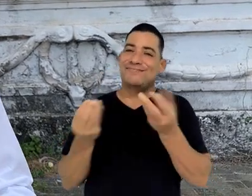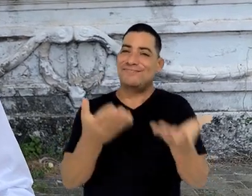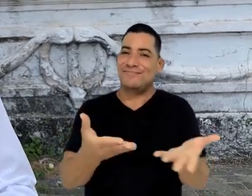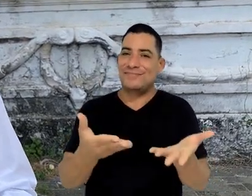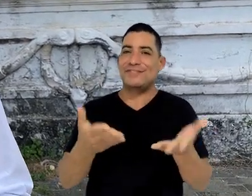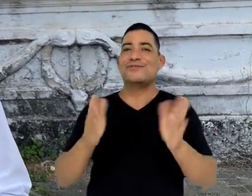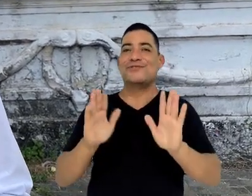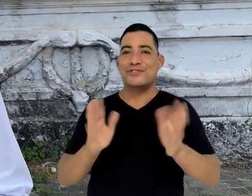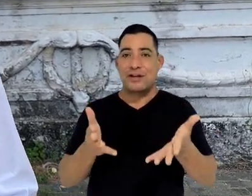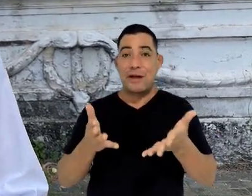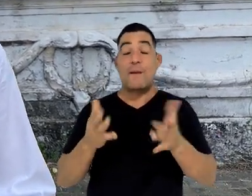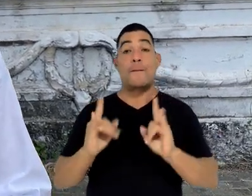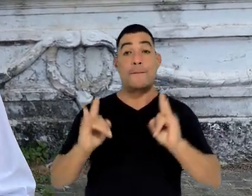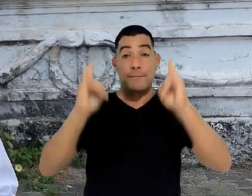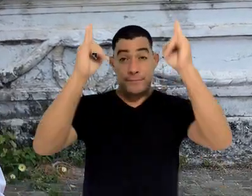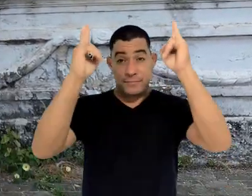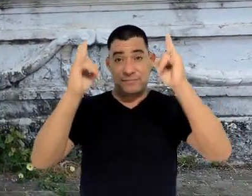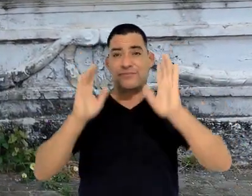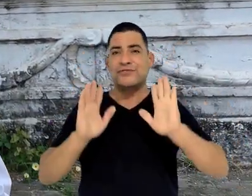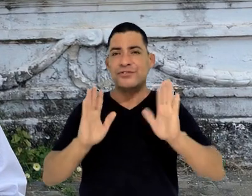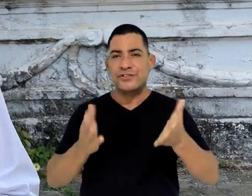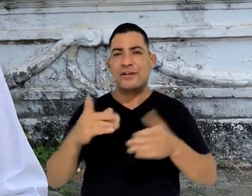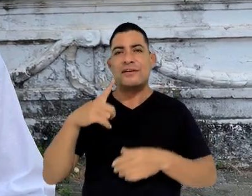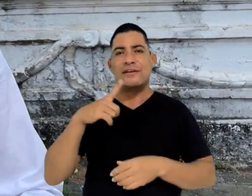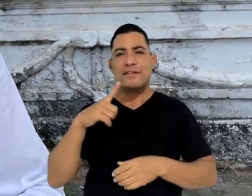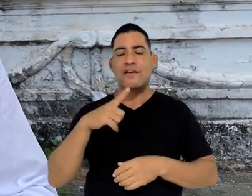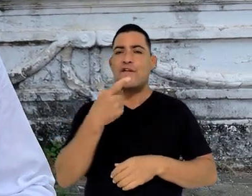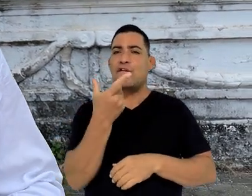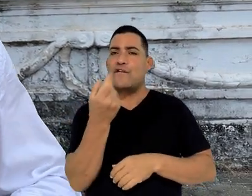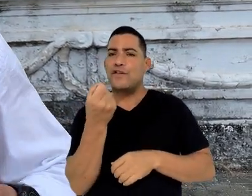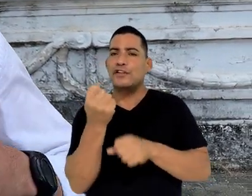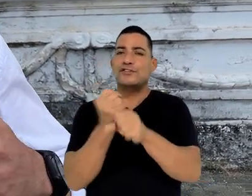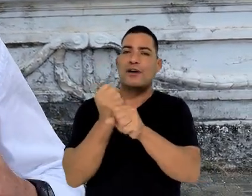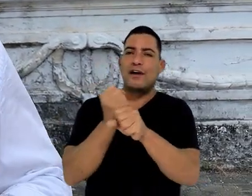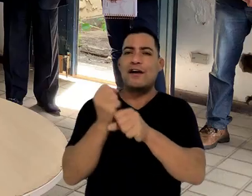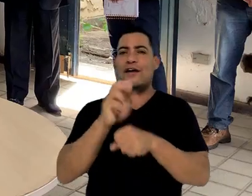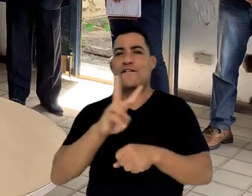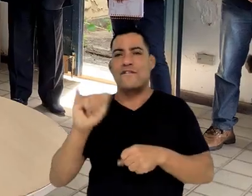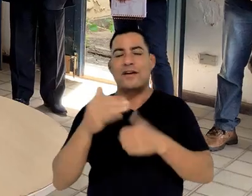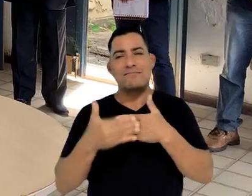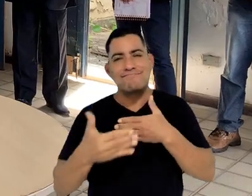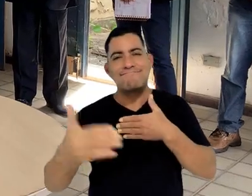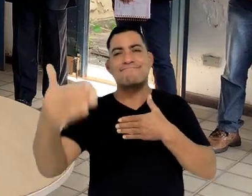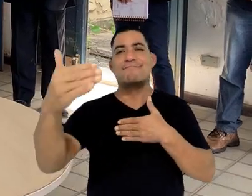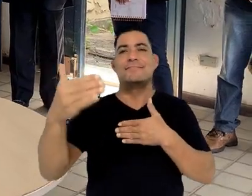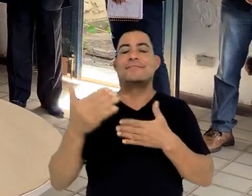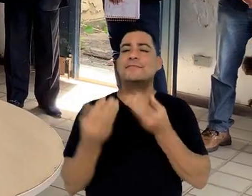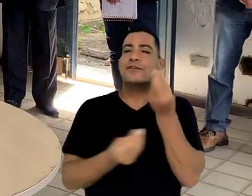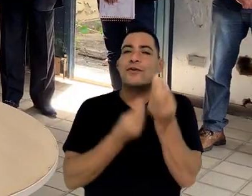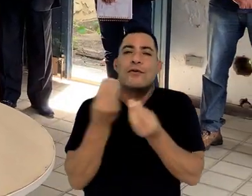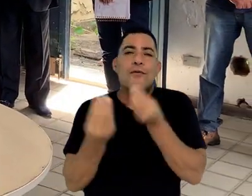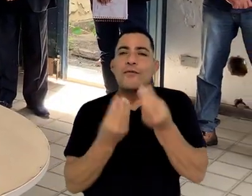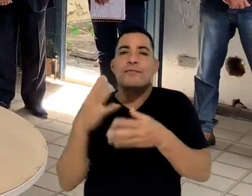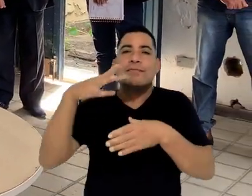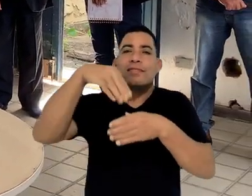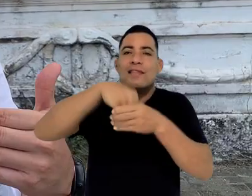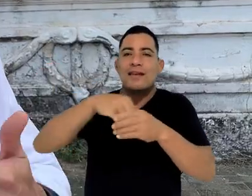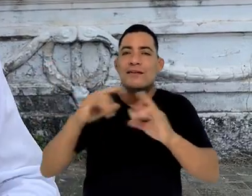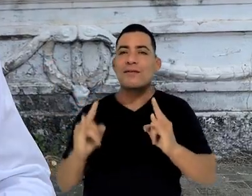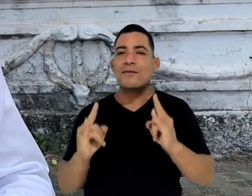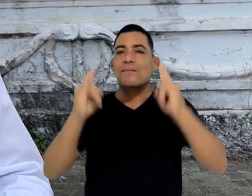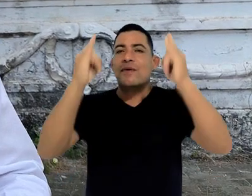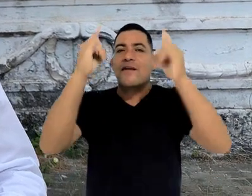parceria com o governo do estado da Bahia. Esse prédio nos foi cedido incomodado há mais de 20 anos e a ideia